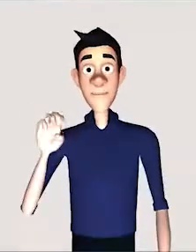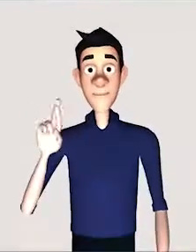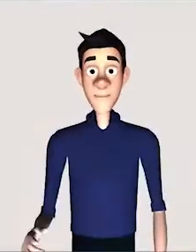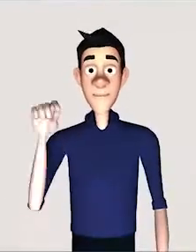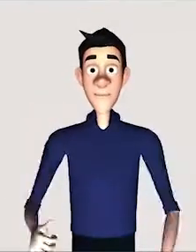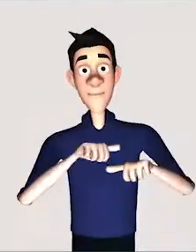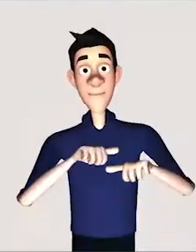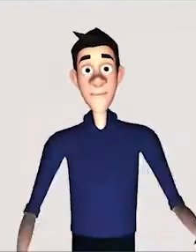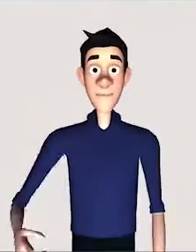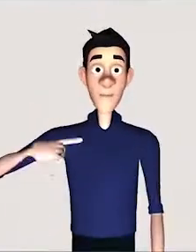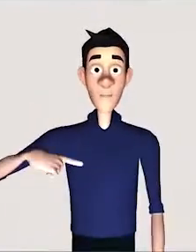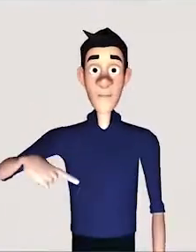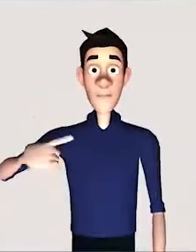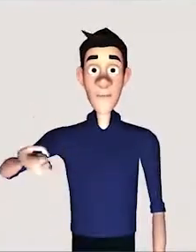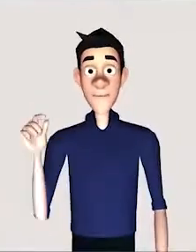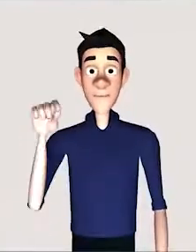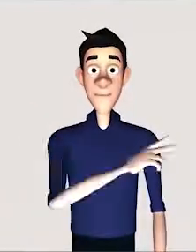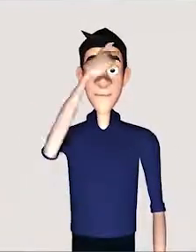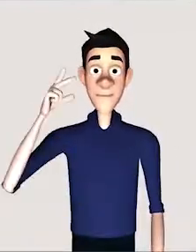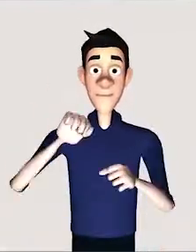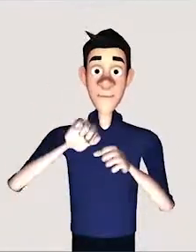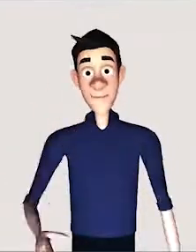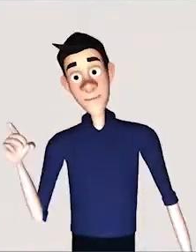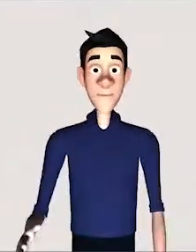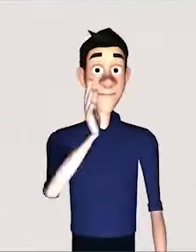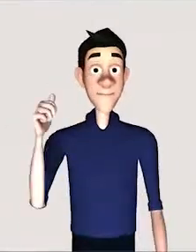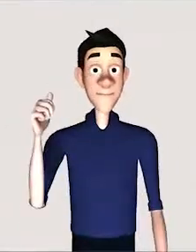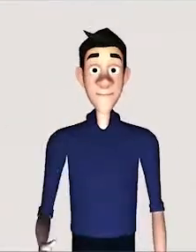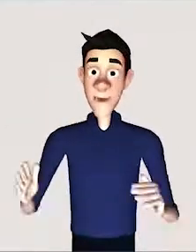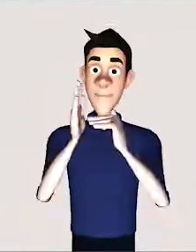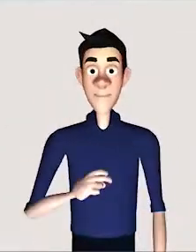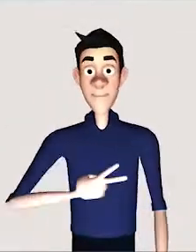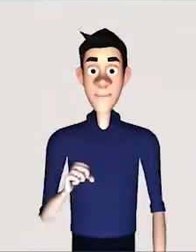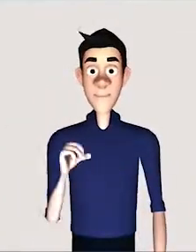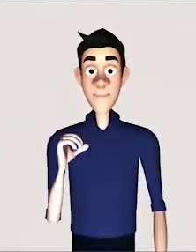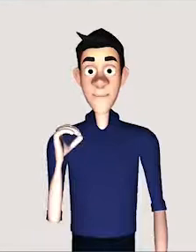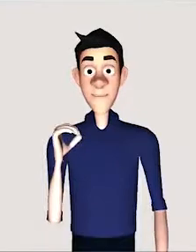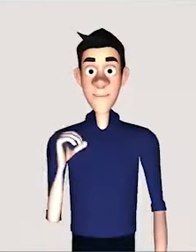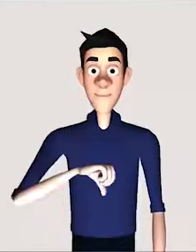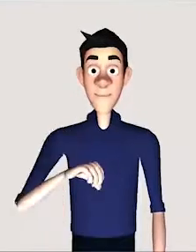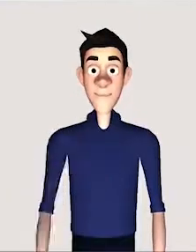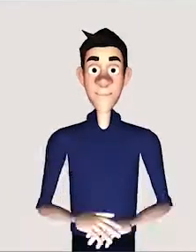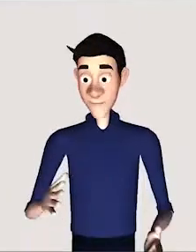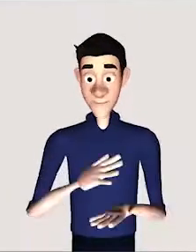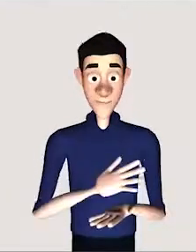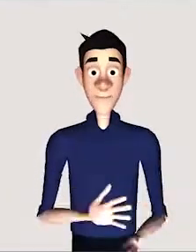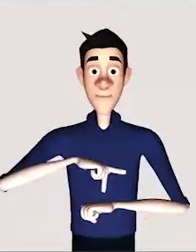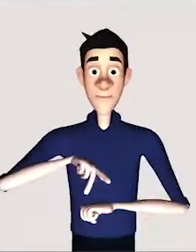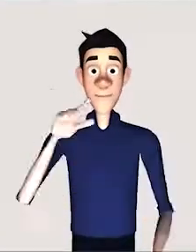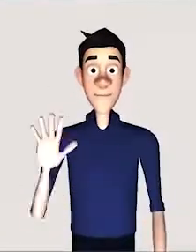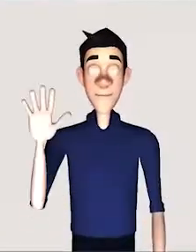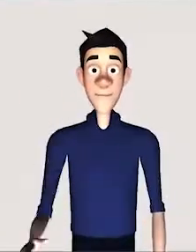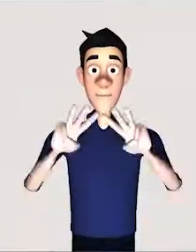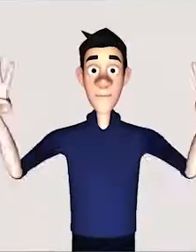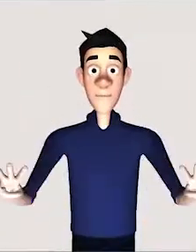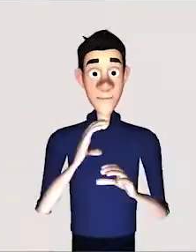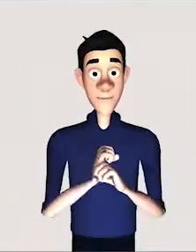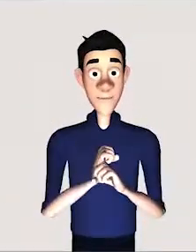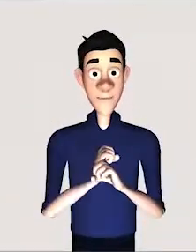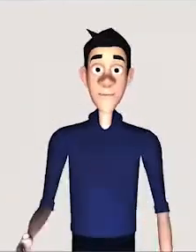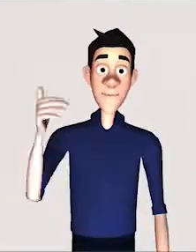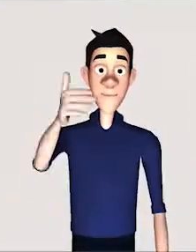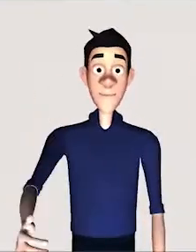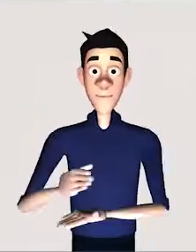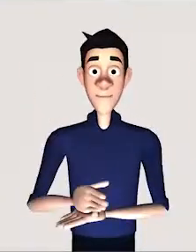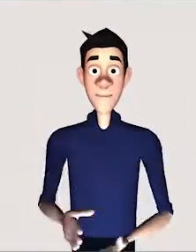Depois que a gente fez essa coleta, até 2009, o Cadastro Nacional dos Museus, mais adiante, passou a trabalhar com a pesquisa anual